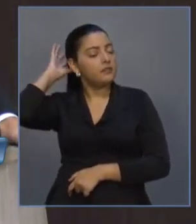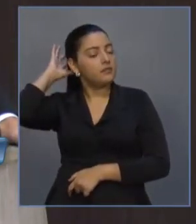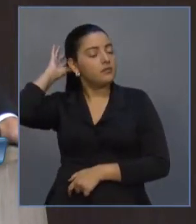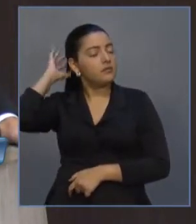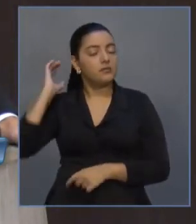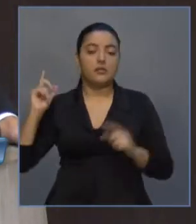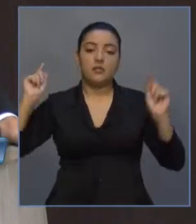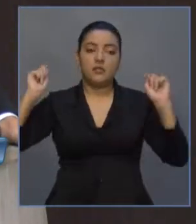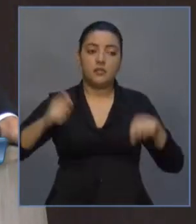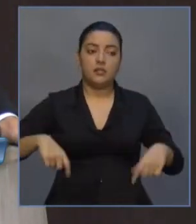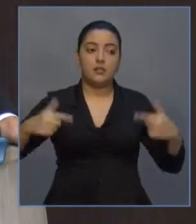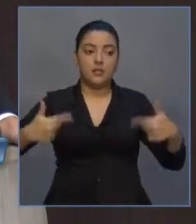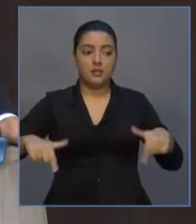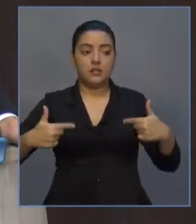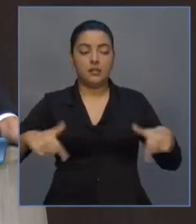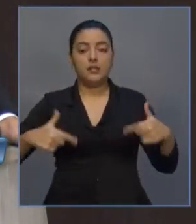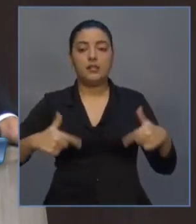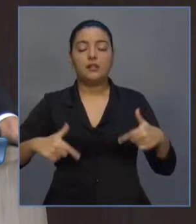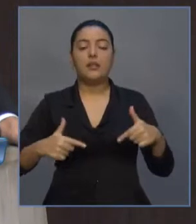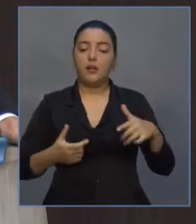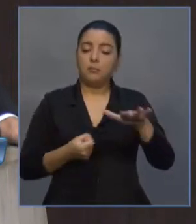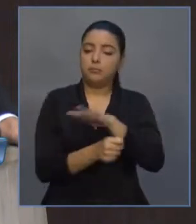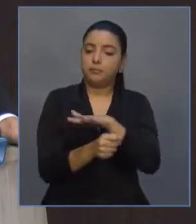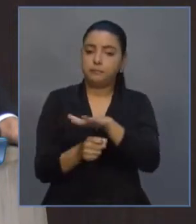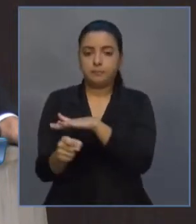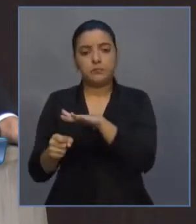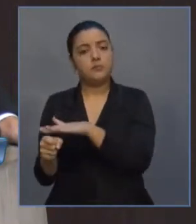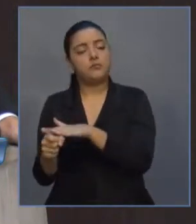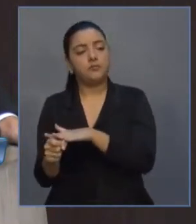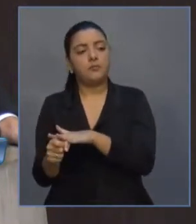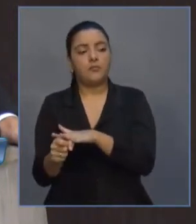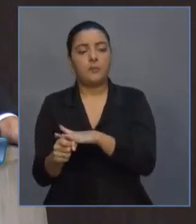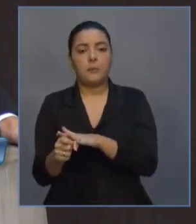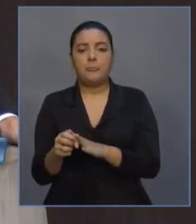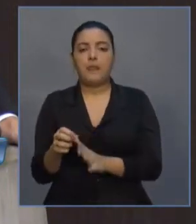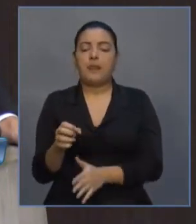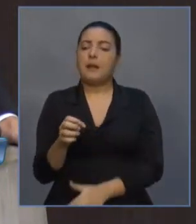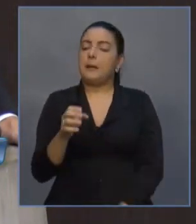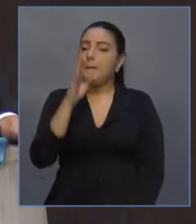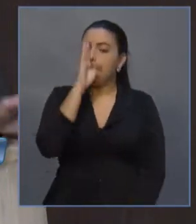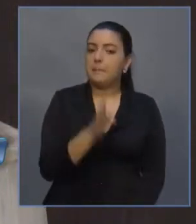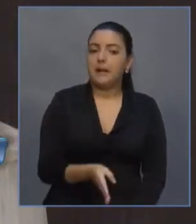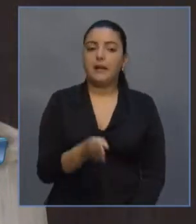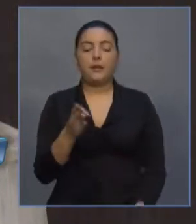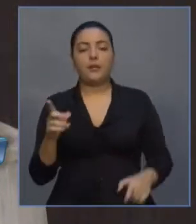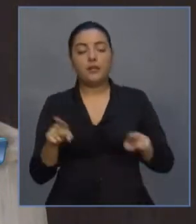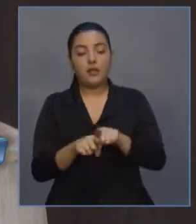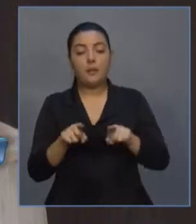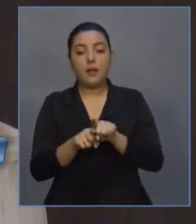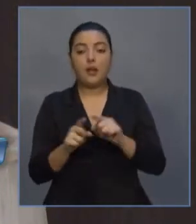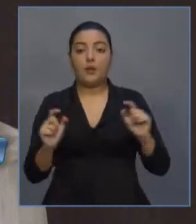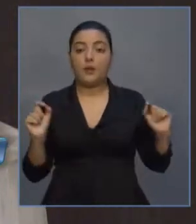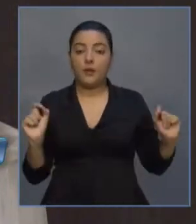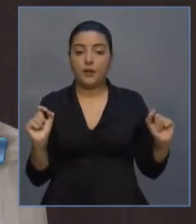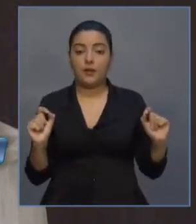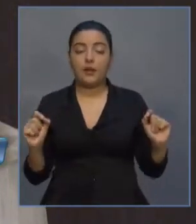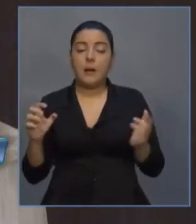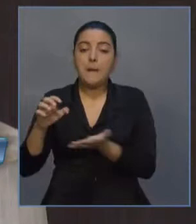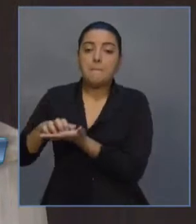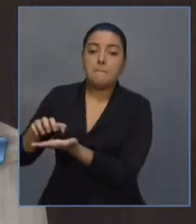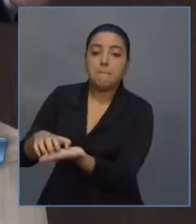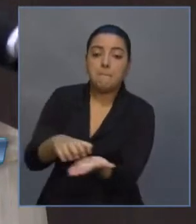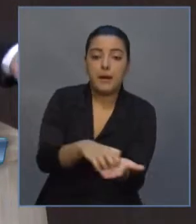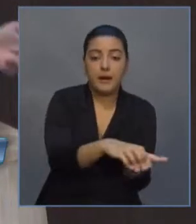capacidade de geração de emprego, aqueles que têm maior capacidade de absorção do emprego direto, aqueles que têm maior capacidade, inclusive, de empregar